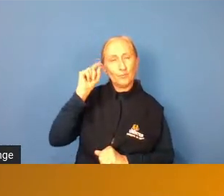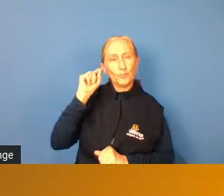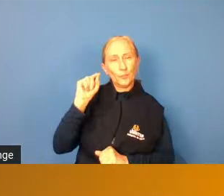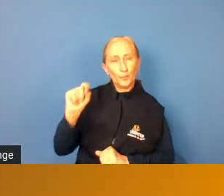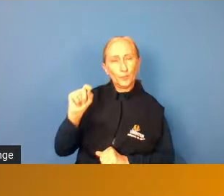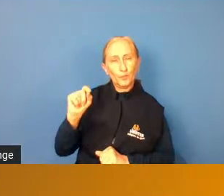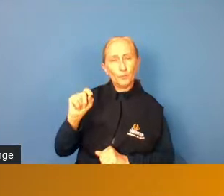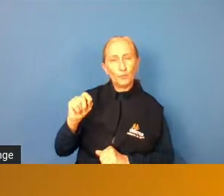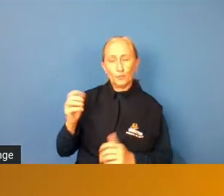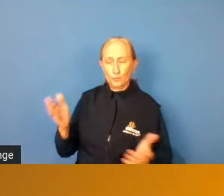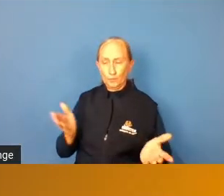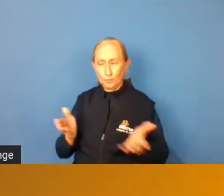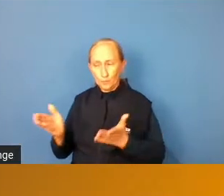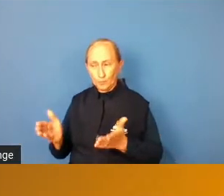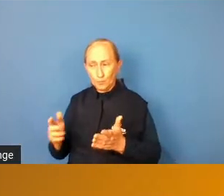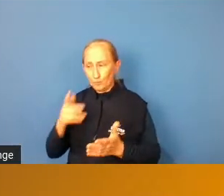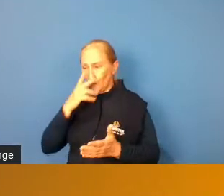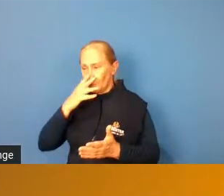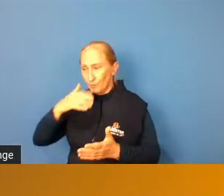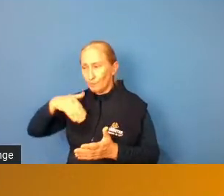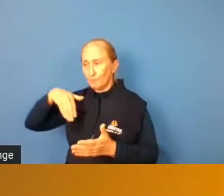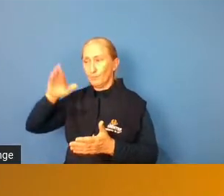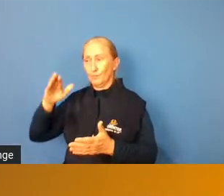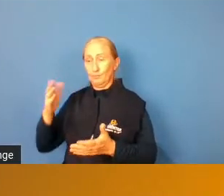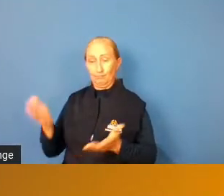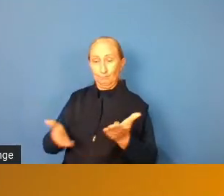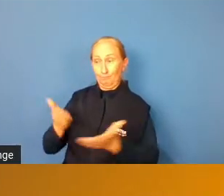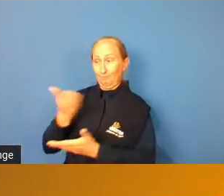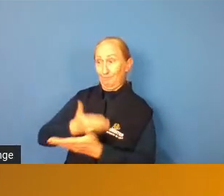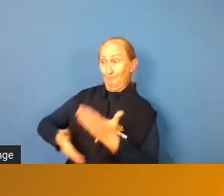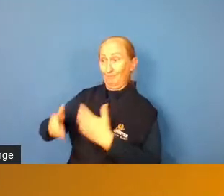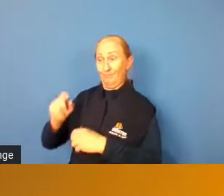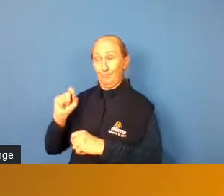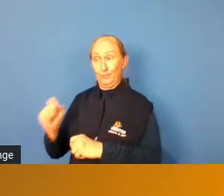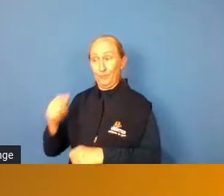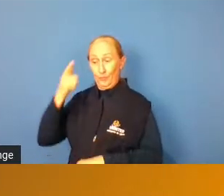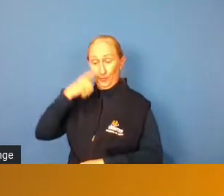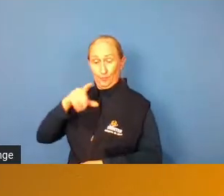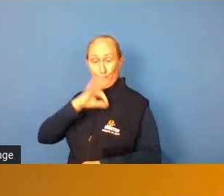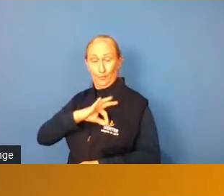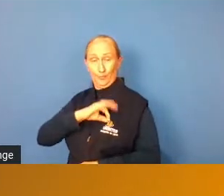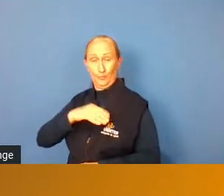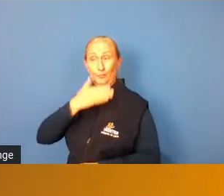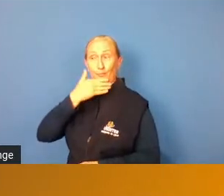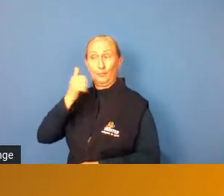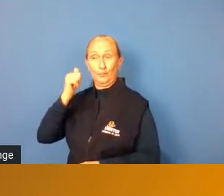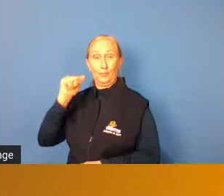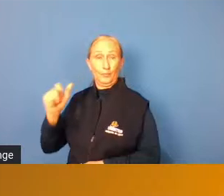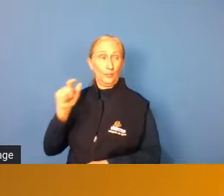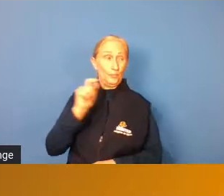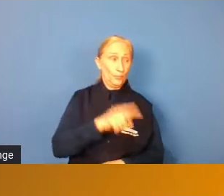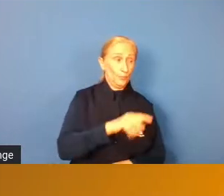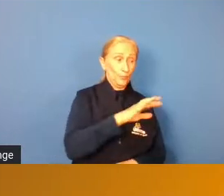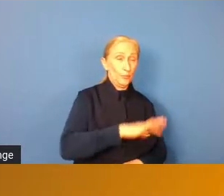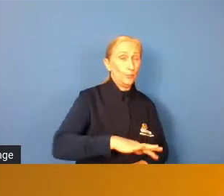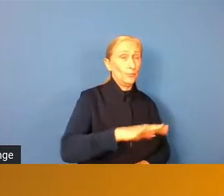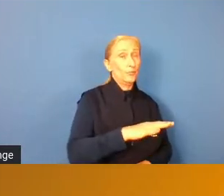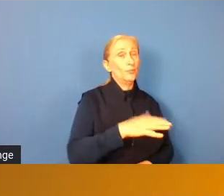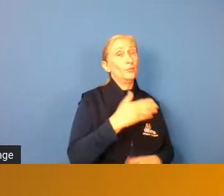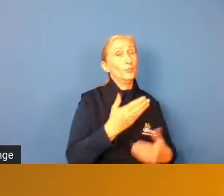os atacantes aparecem mais são mais habilidosos ganham mais né tem um valor maior no mercado